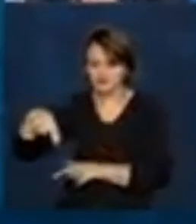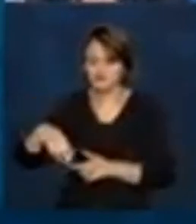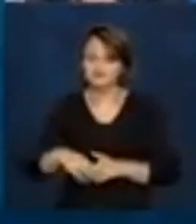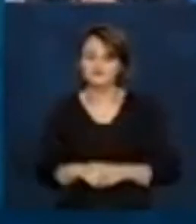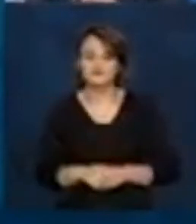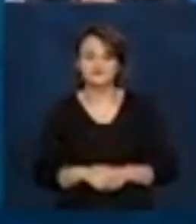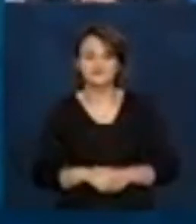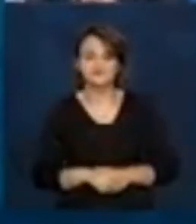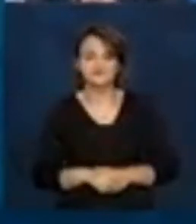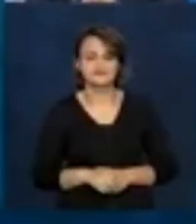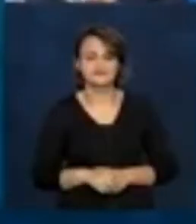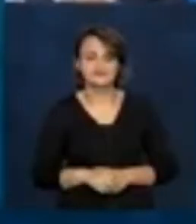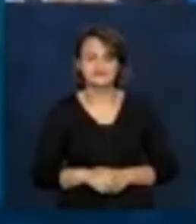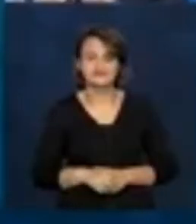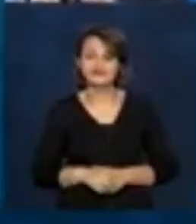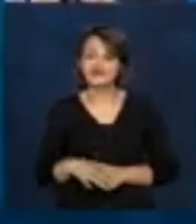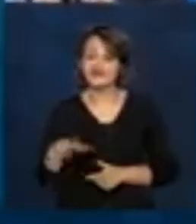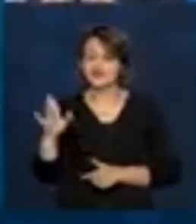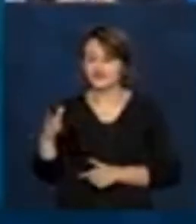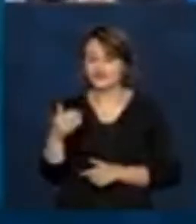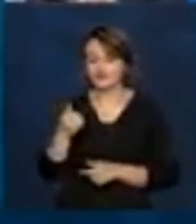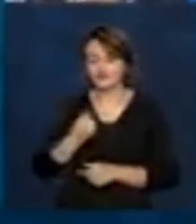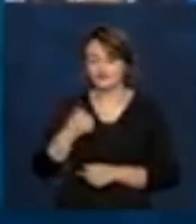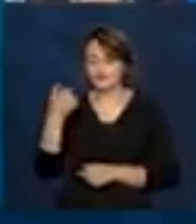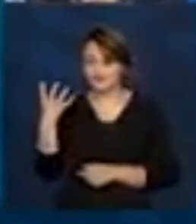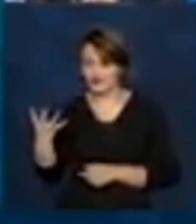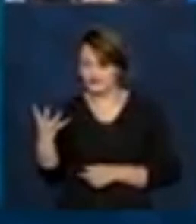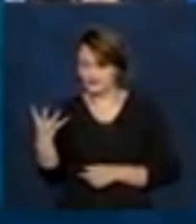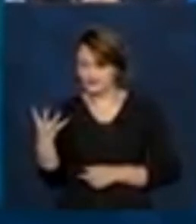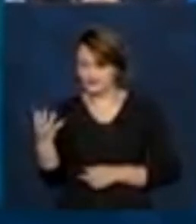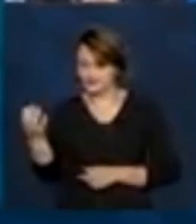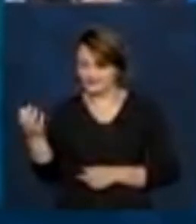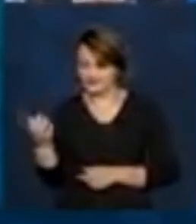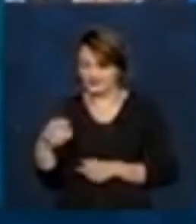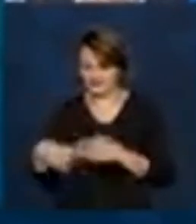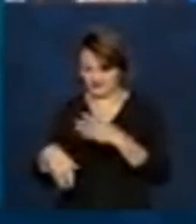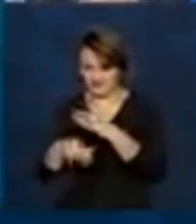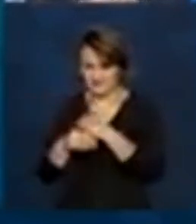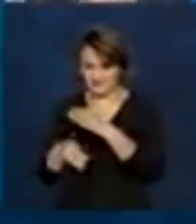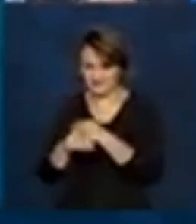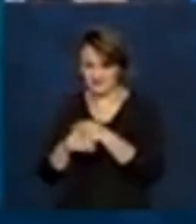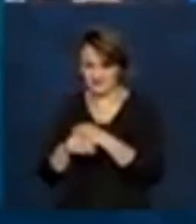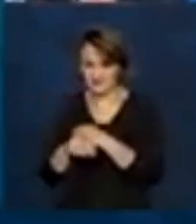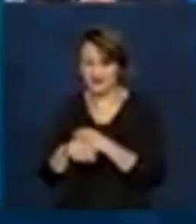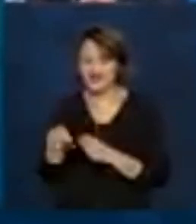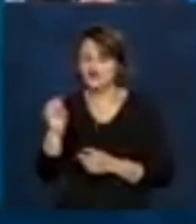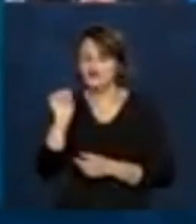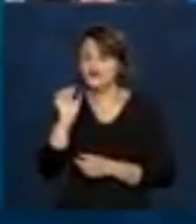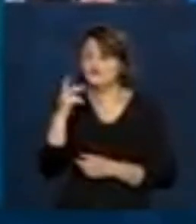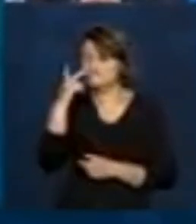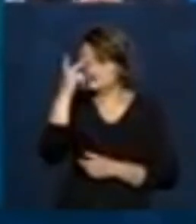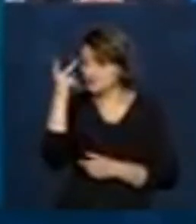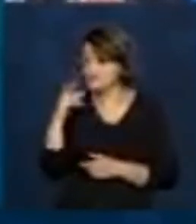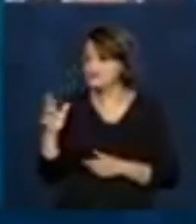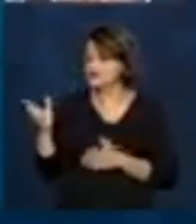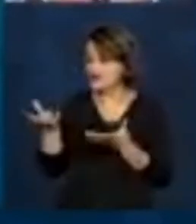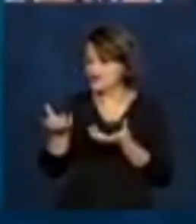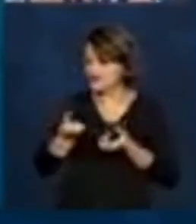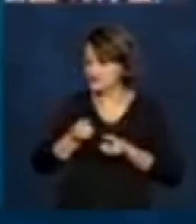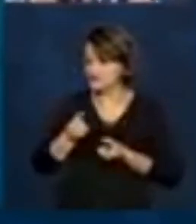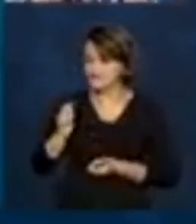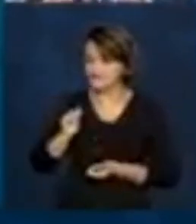Pode passar, por favor? e a parcela 4 do auxílio extensão para quem receba o Bolsa Família